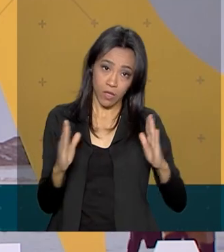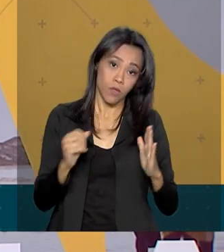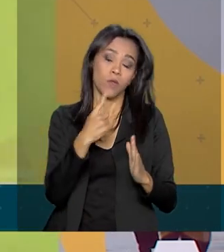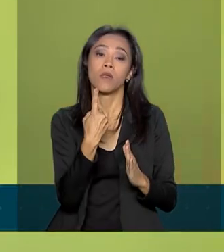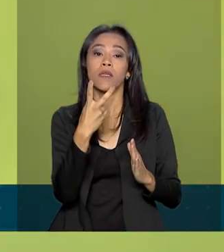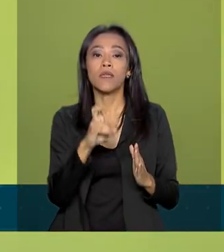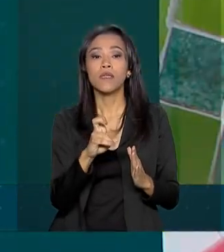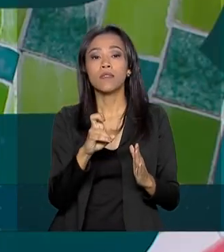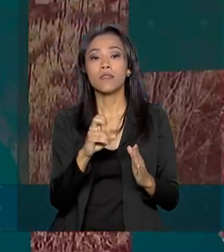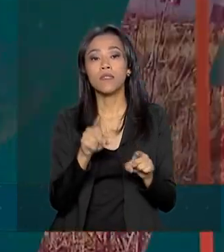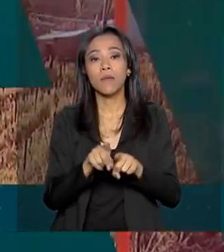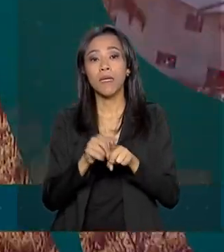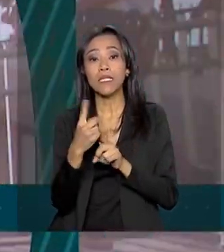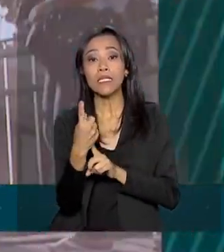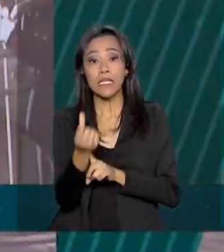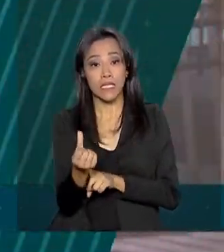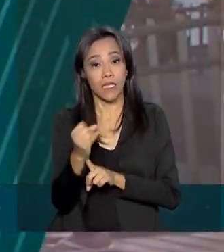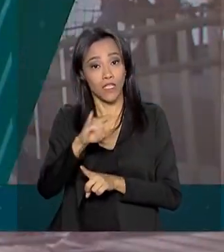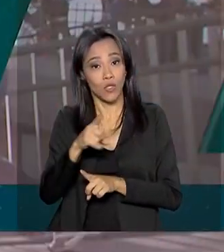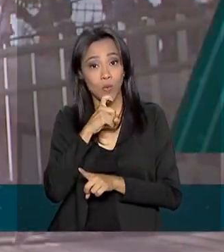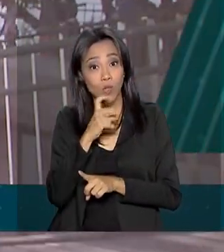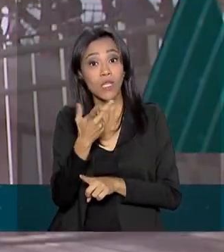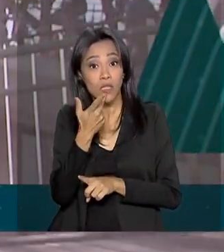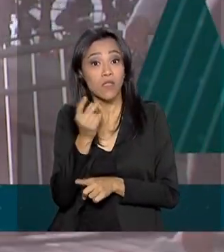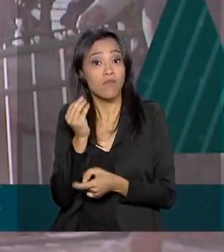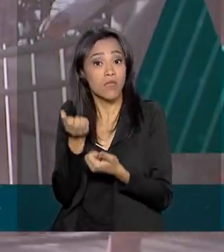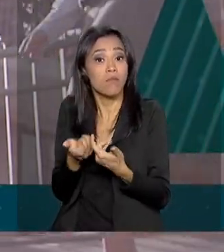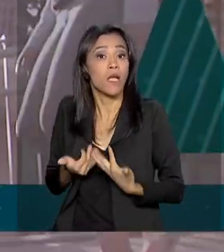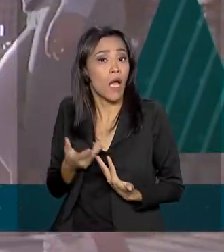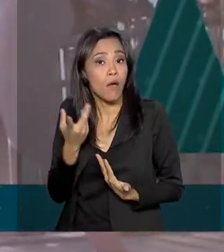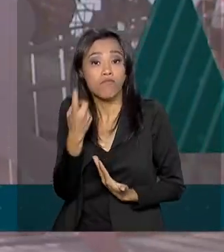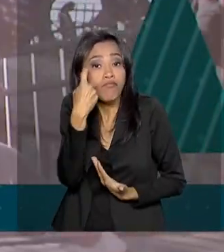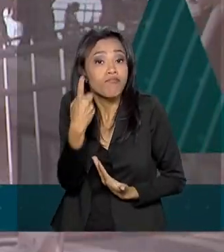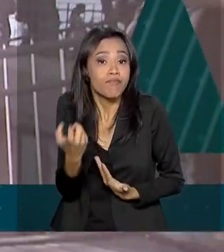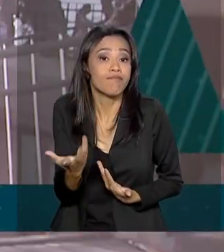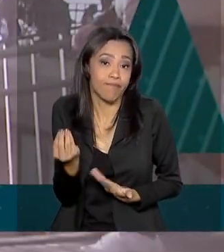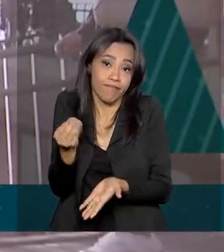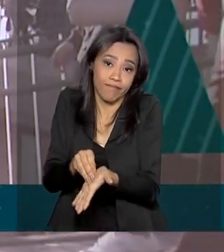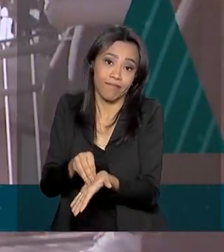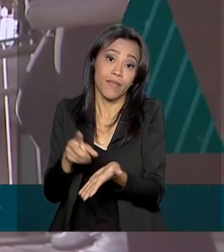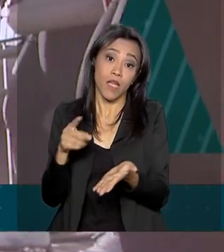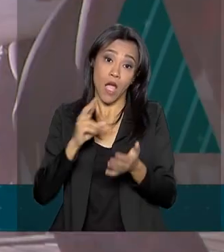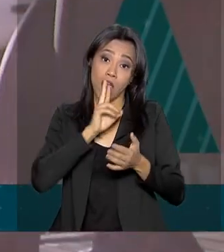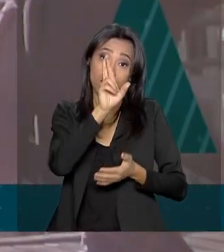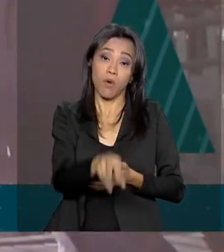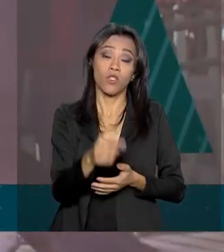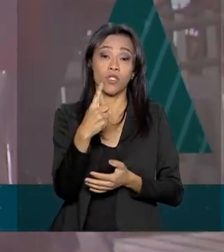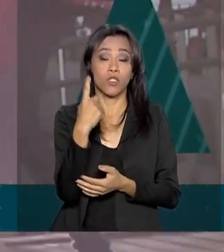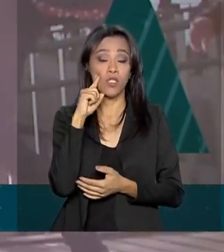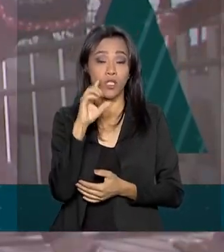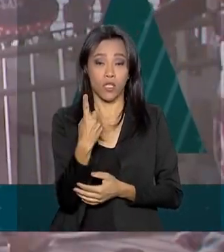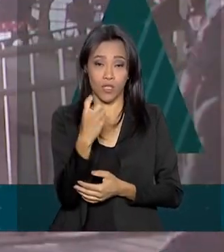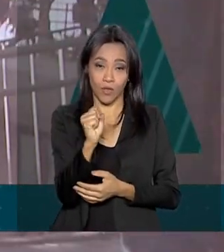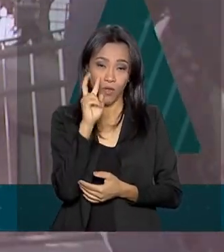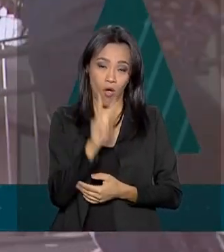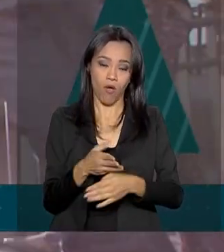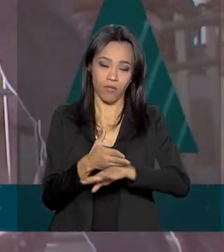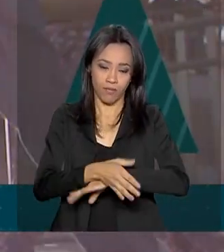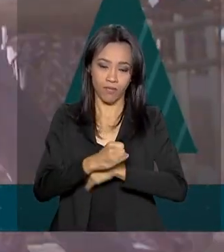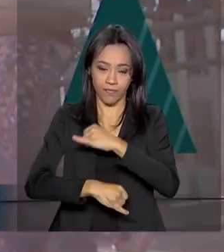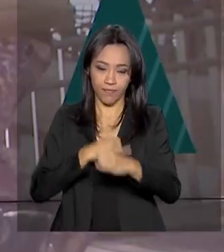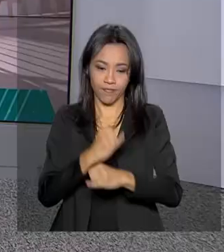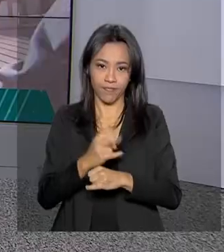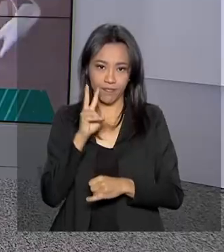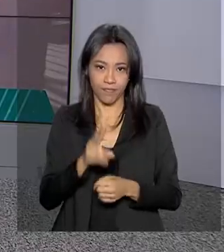16 de julho e manifestar o interesse. O resultado vai sair no dia 18. O endereço da página do ProUni é esse que você vê aqui na